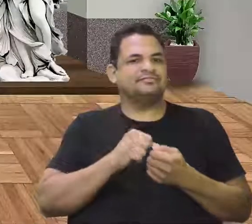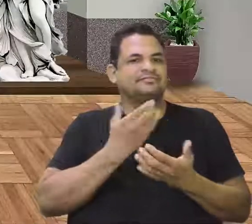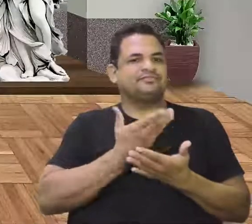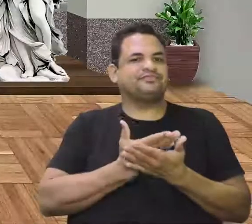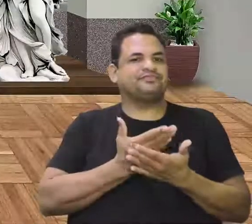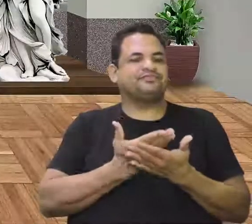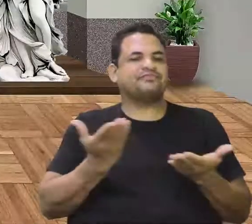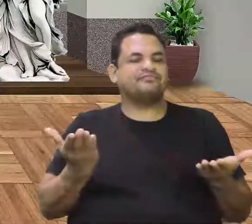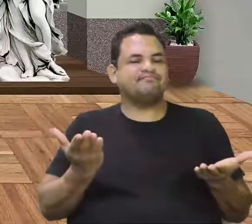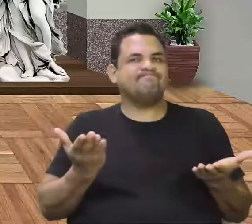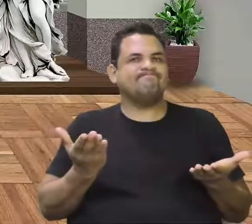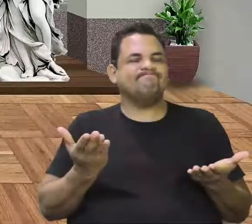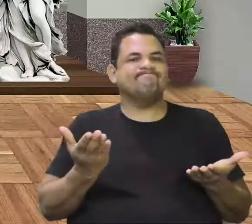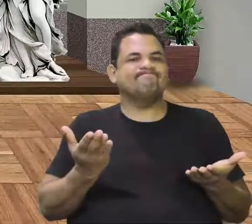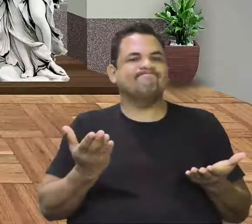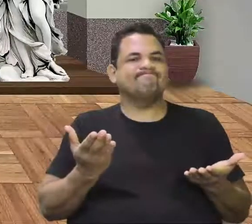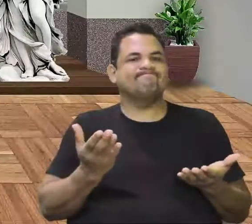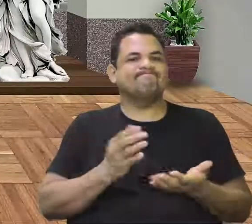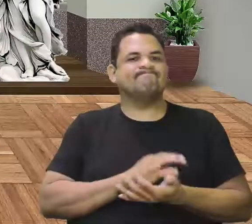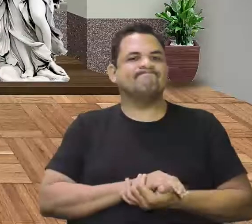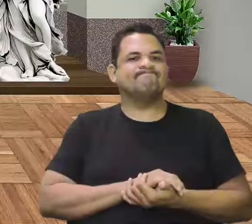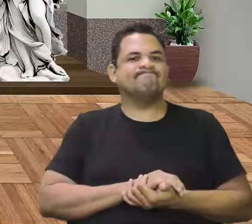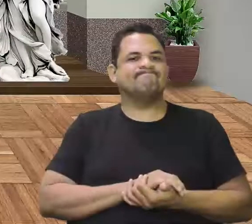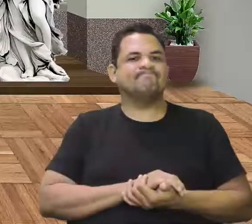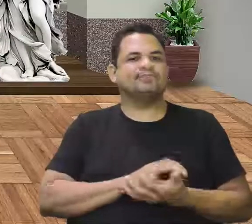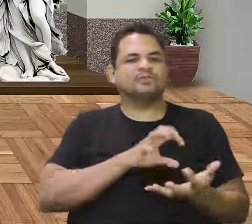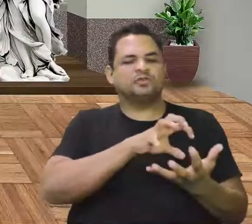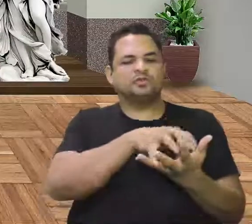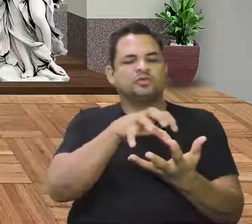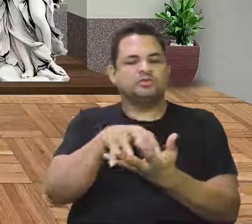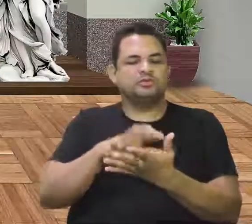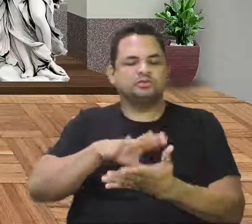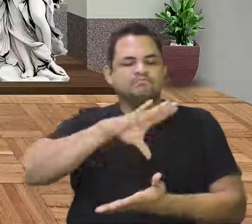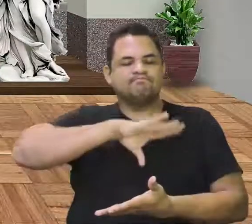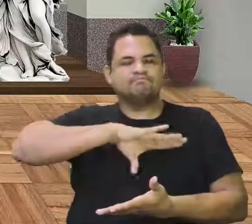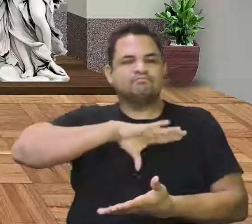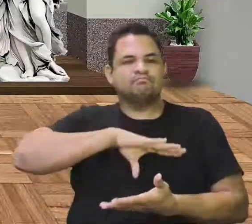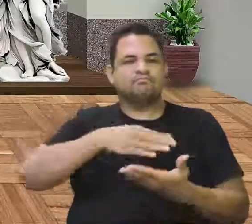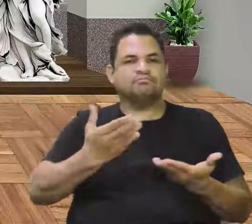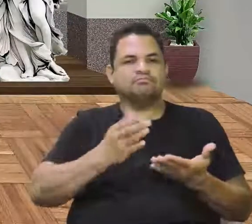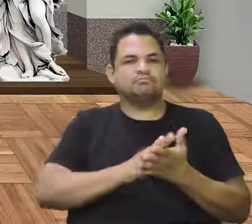O que colonização portuguesa?